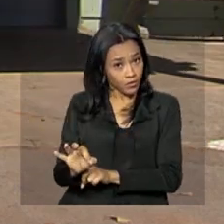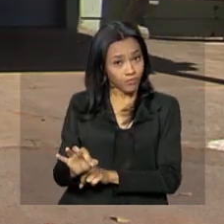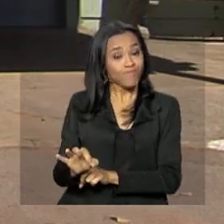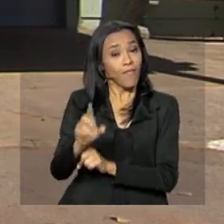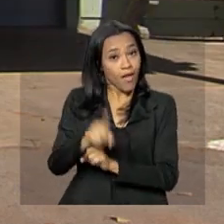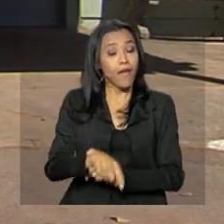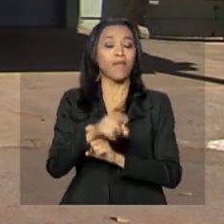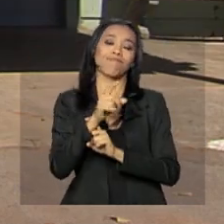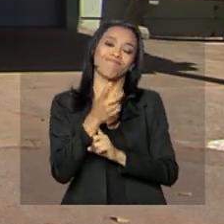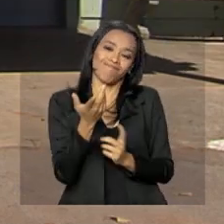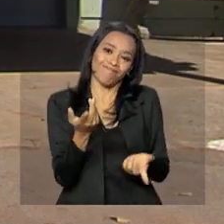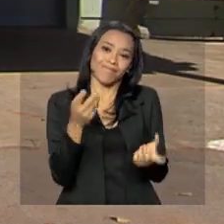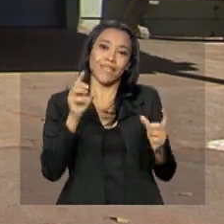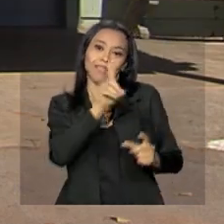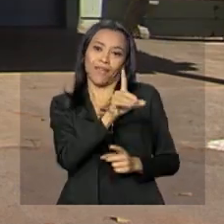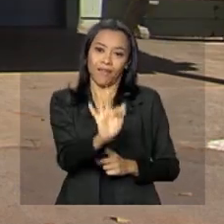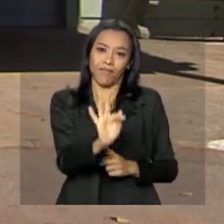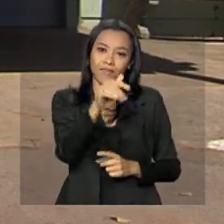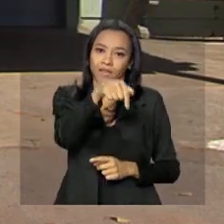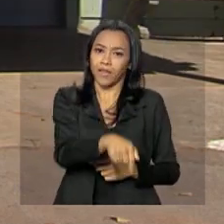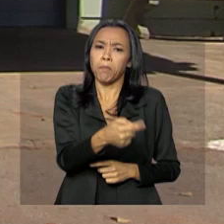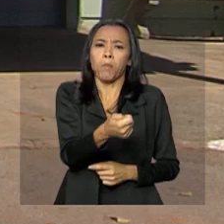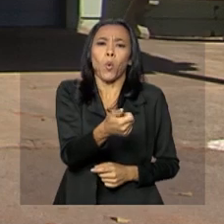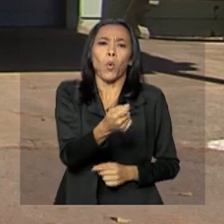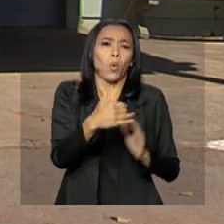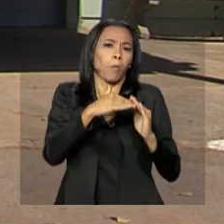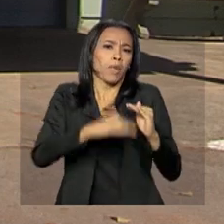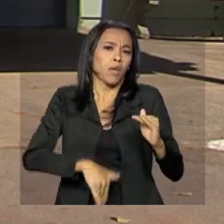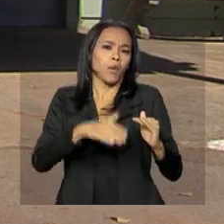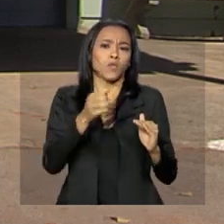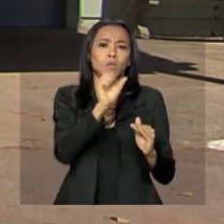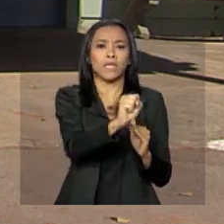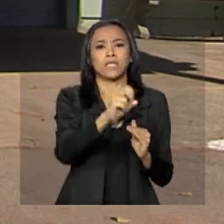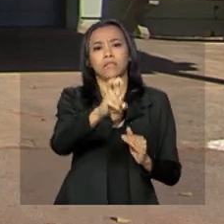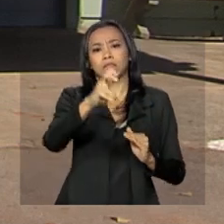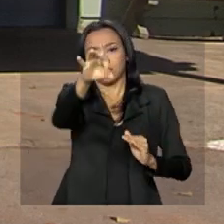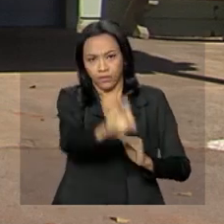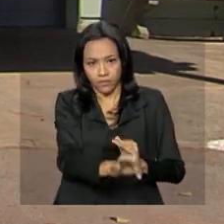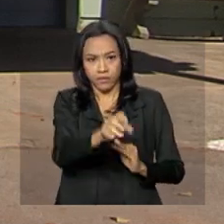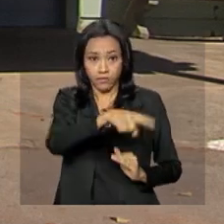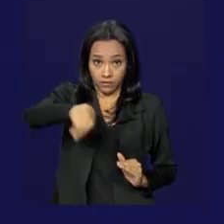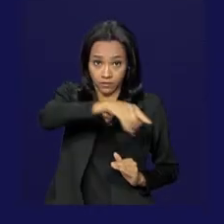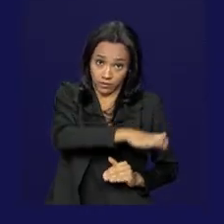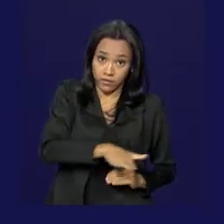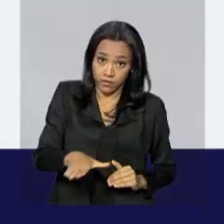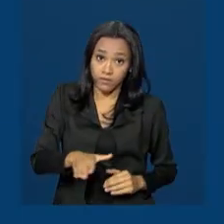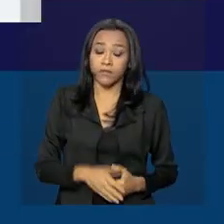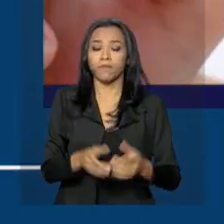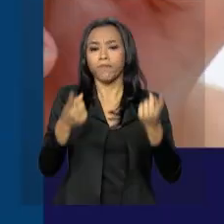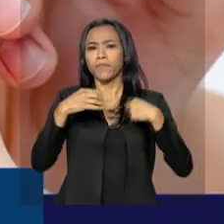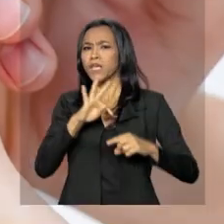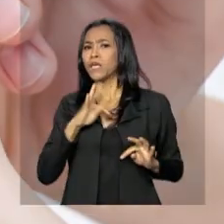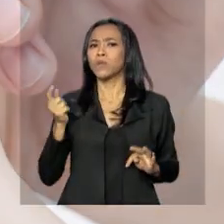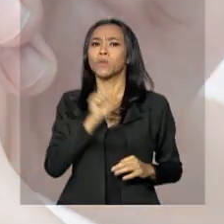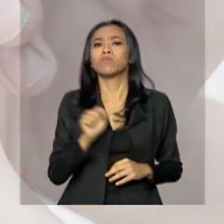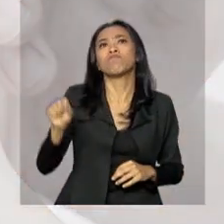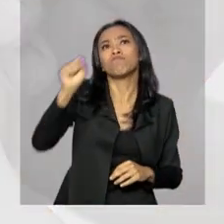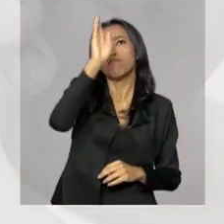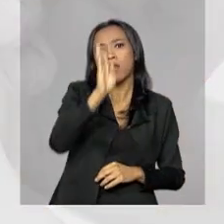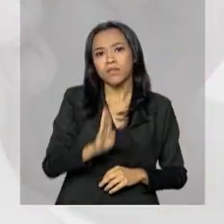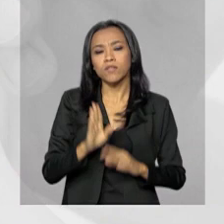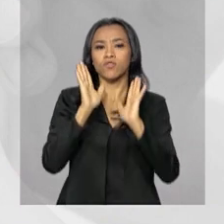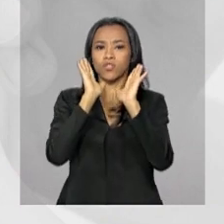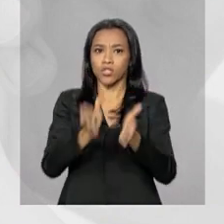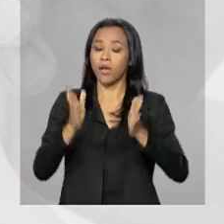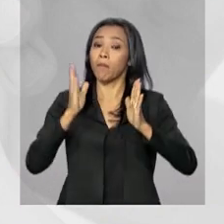caso do Distrito Federal, que vacinou pouco mais de 85% dessas crianças. Em todo o país foram aplicadas